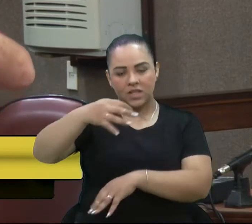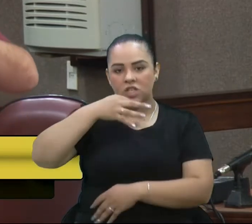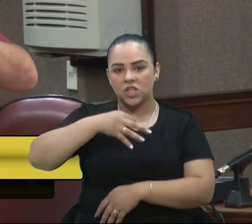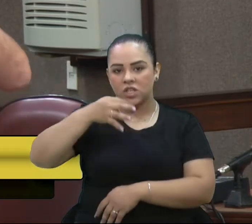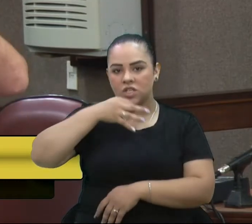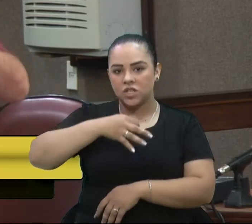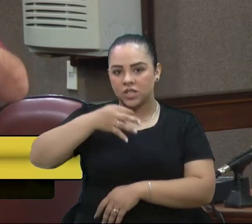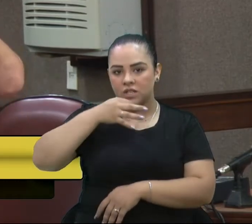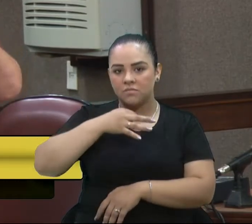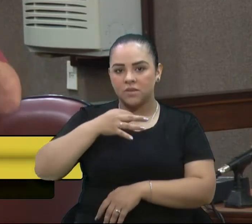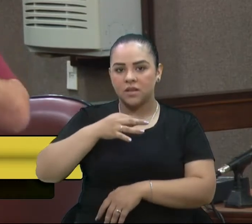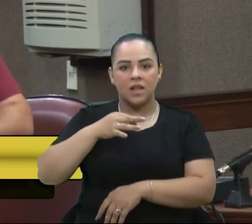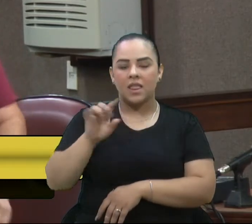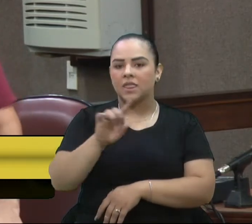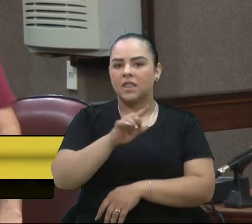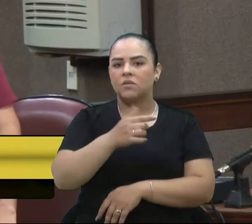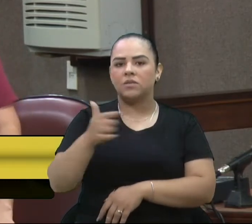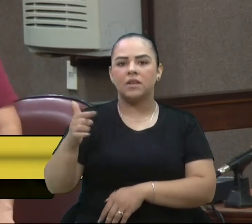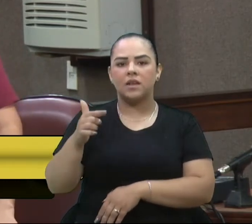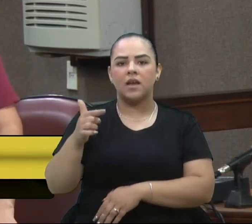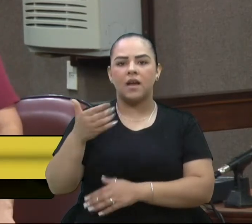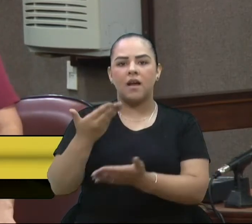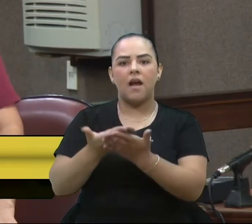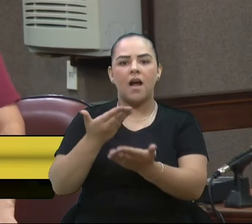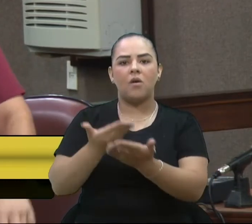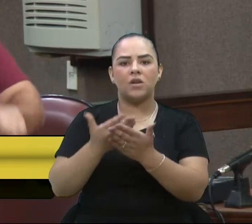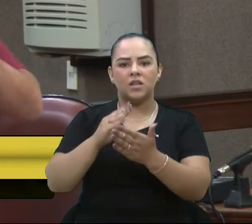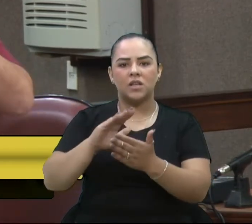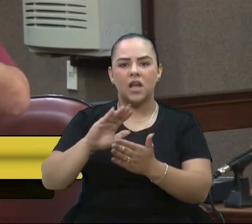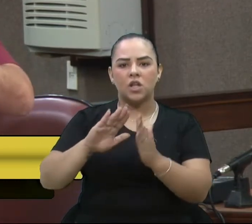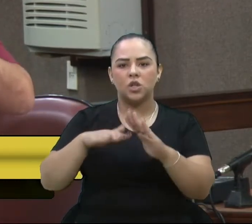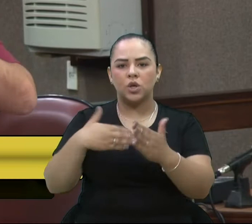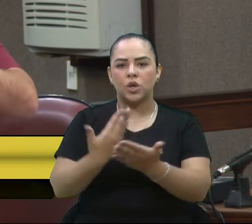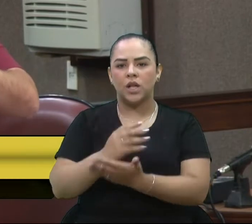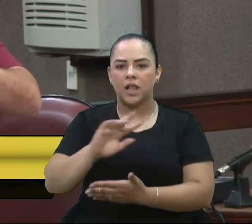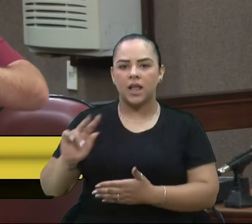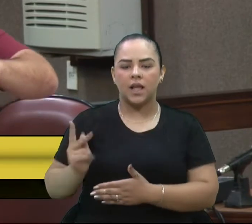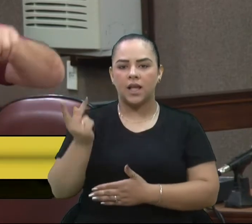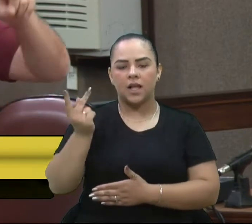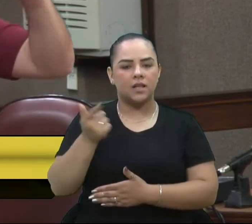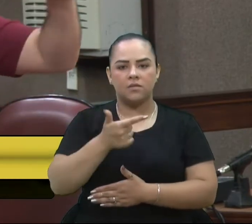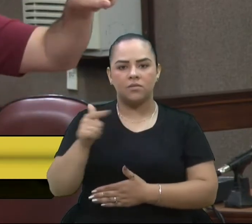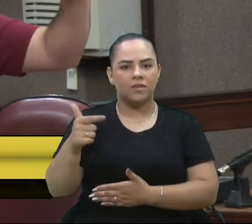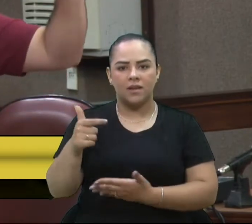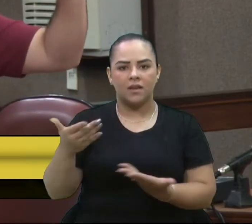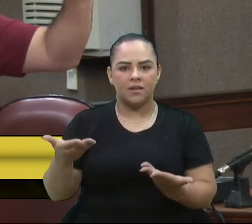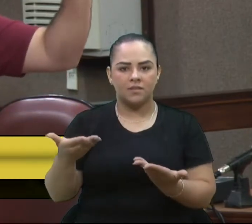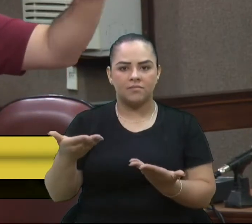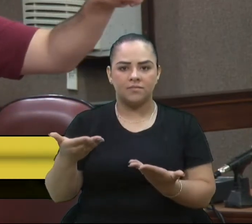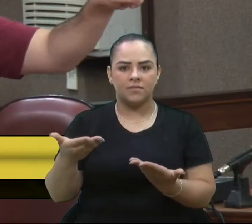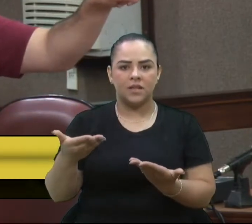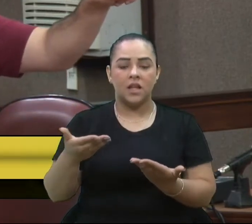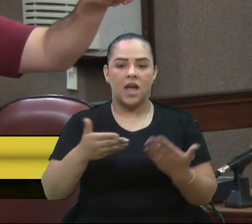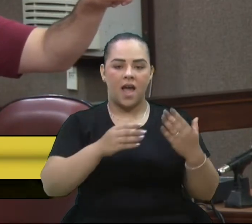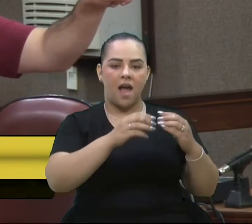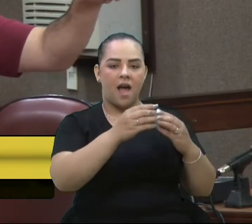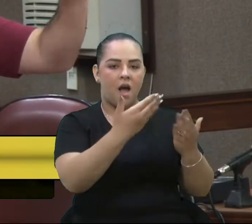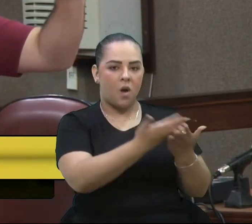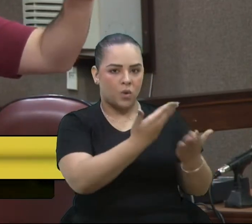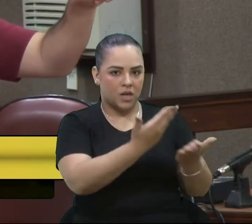aval para essas crianças não estudarem na escola Ellen Keller. E elas ficam desassistidas, elas estudam nas escolas normais,